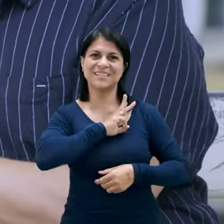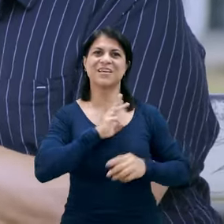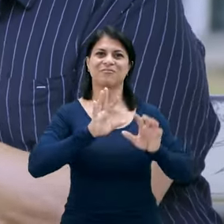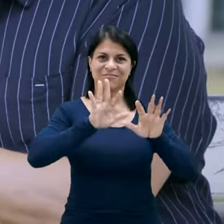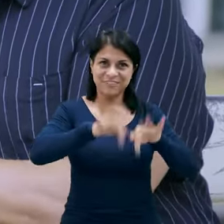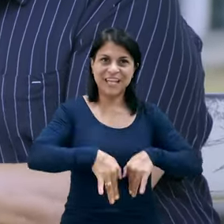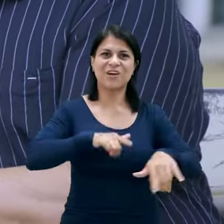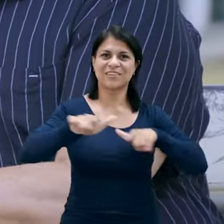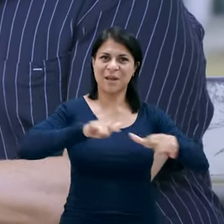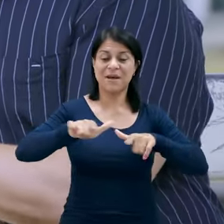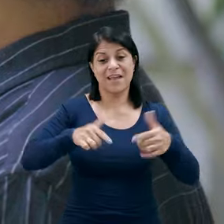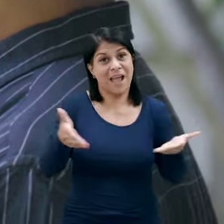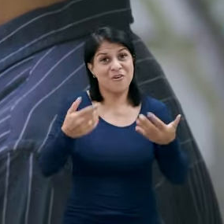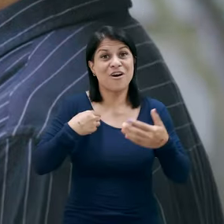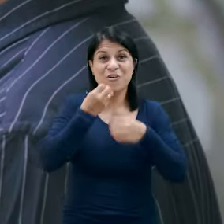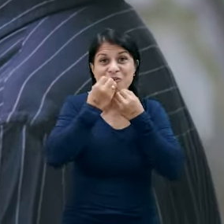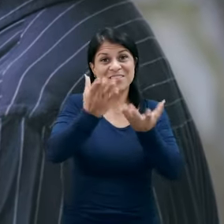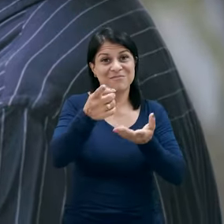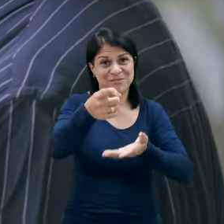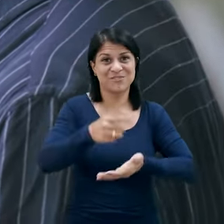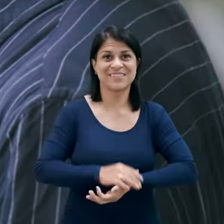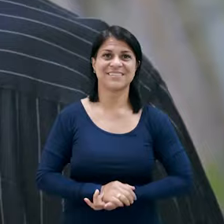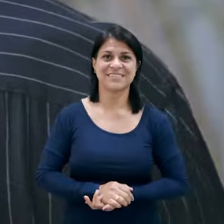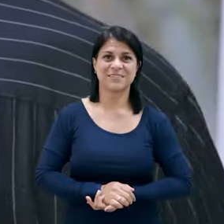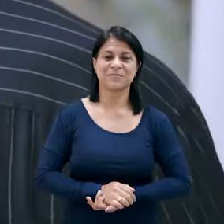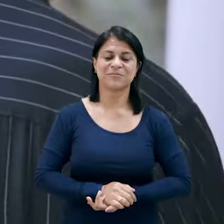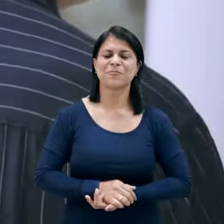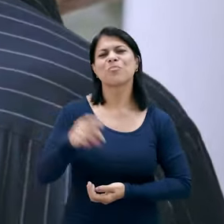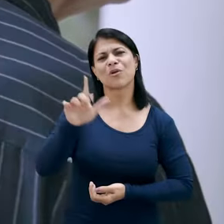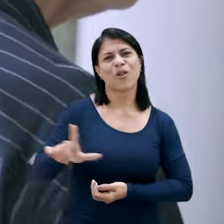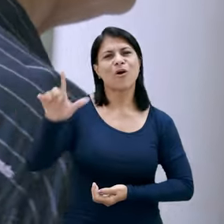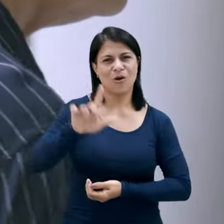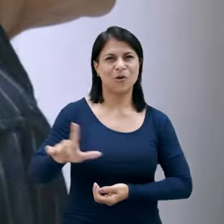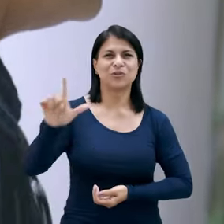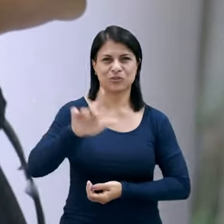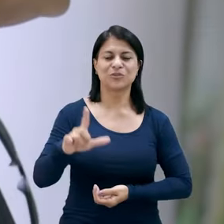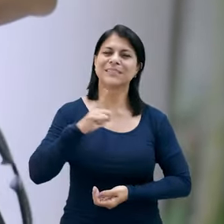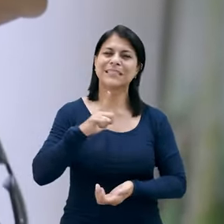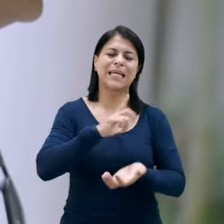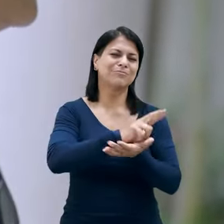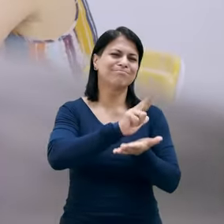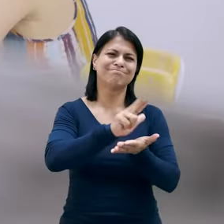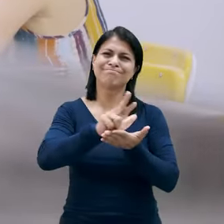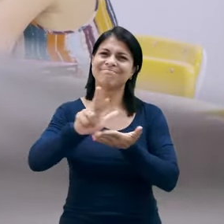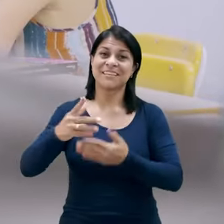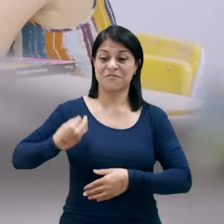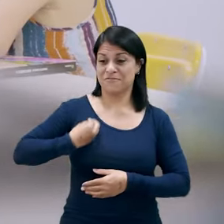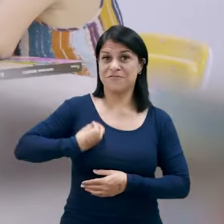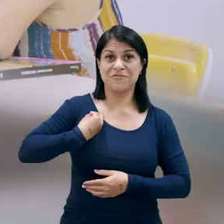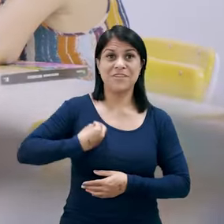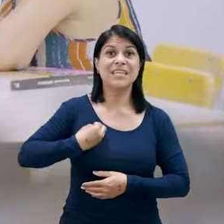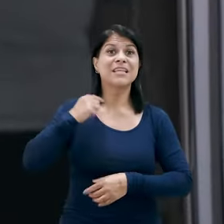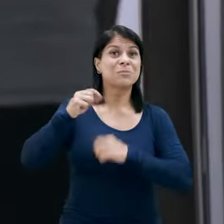agora falando isso para vocês. É claro que muitas vidas